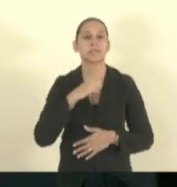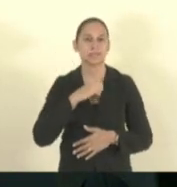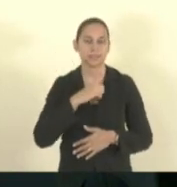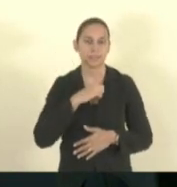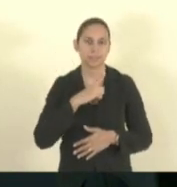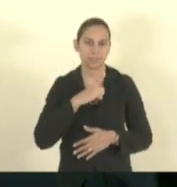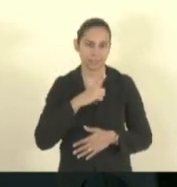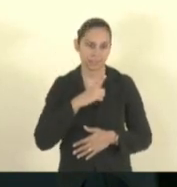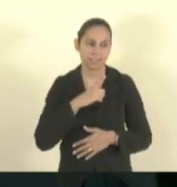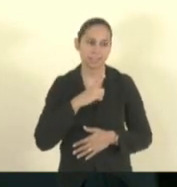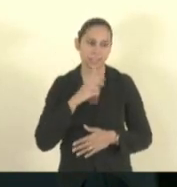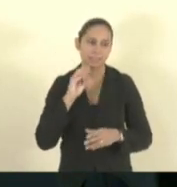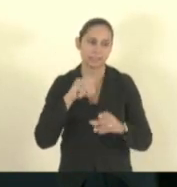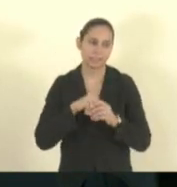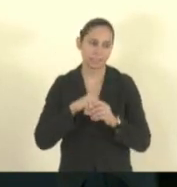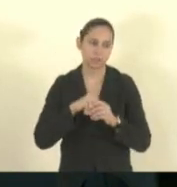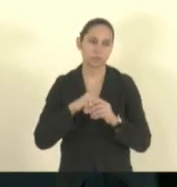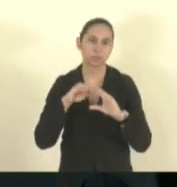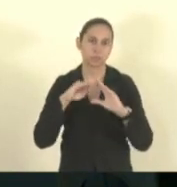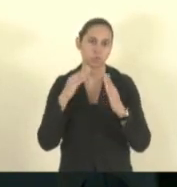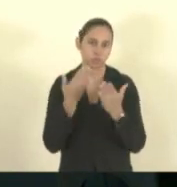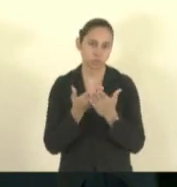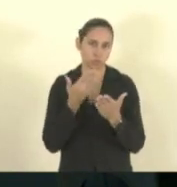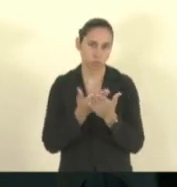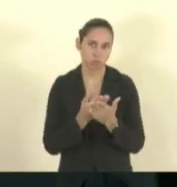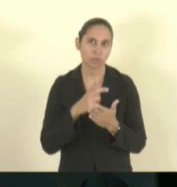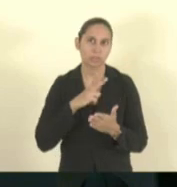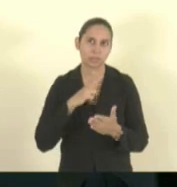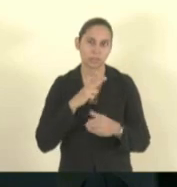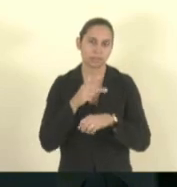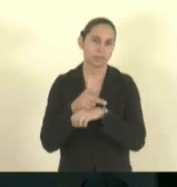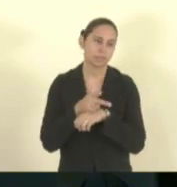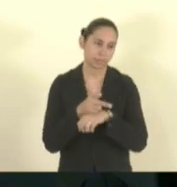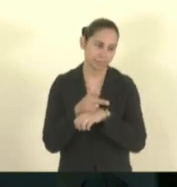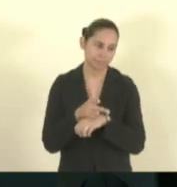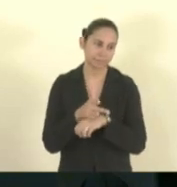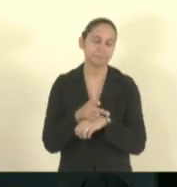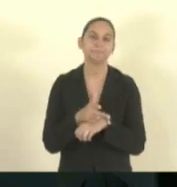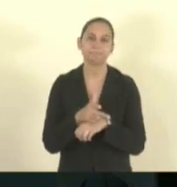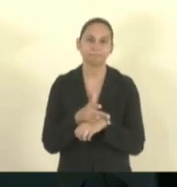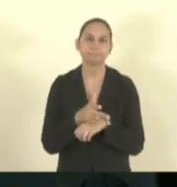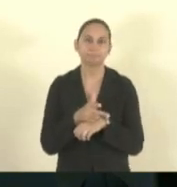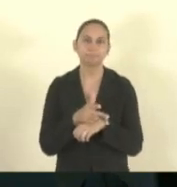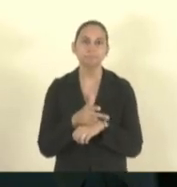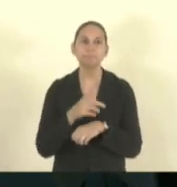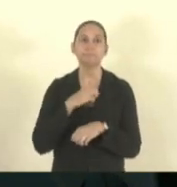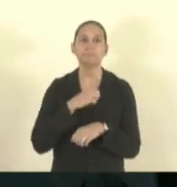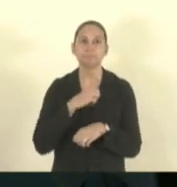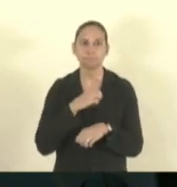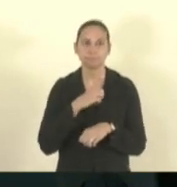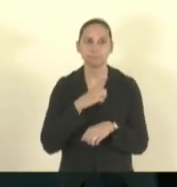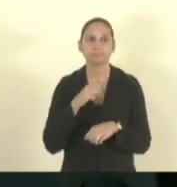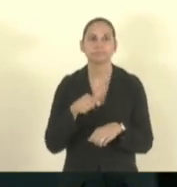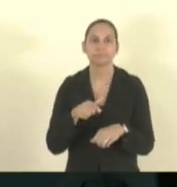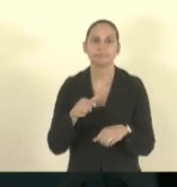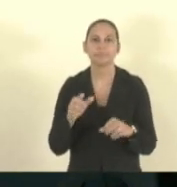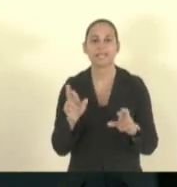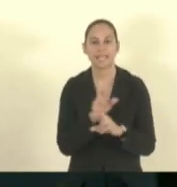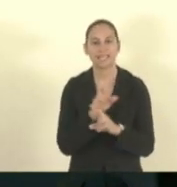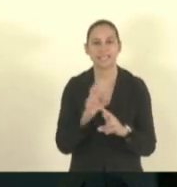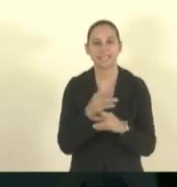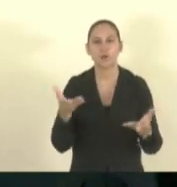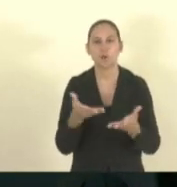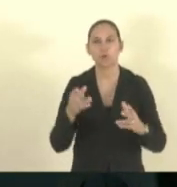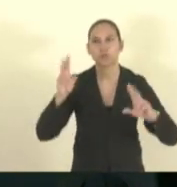registros dentro das escolas. Até o assunto que nós vamos tratar hoje tem pertinência com essa questão e uma